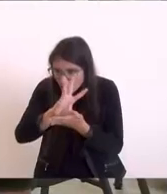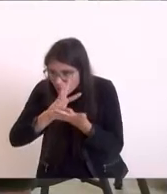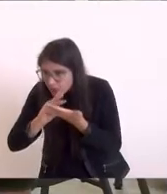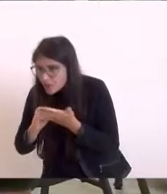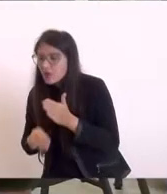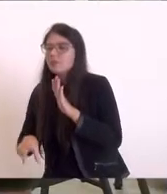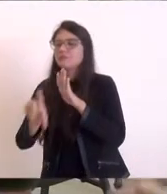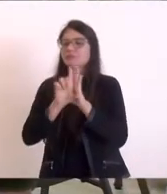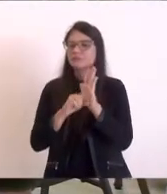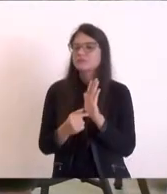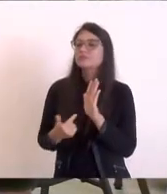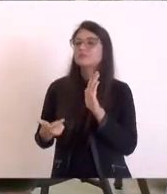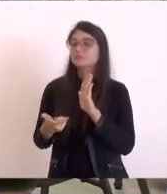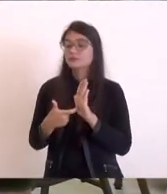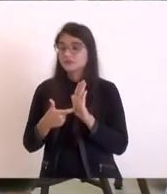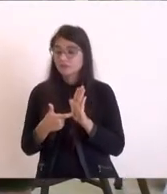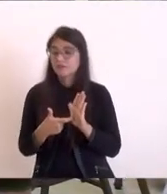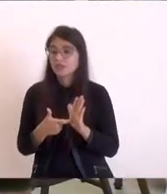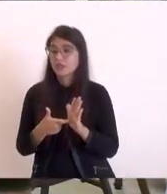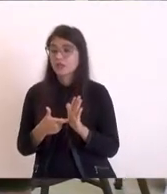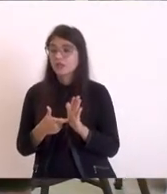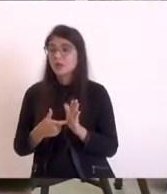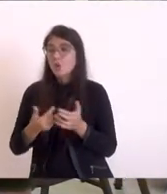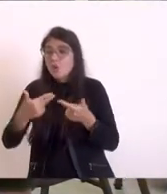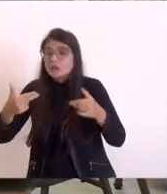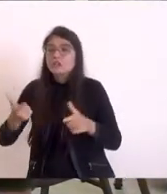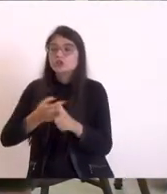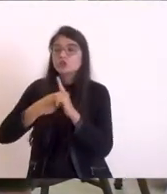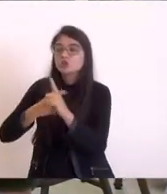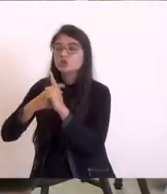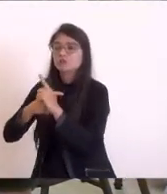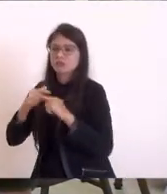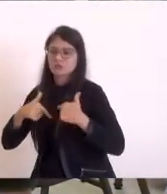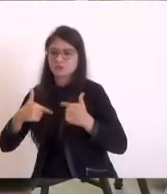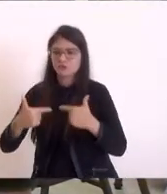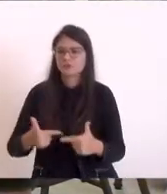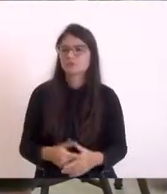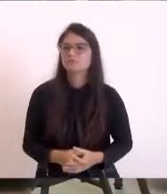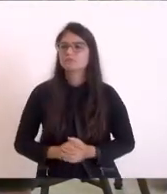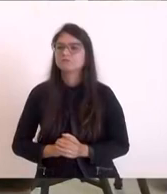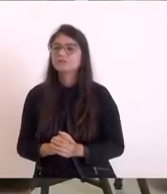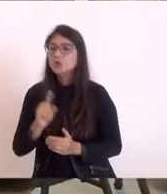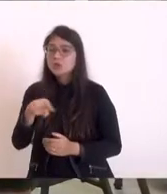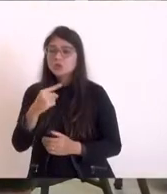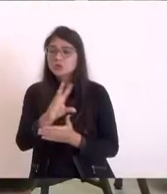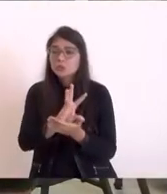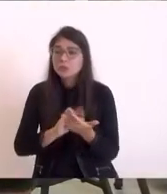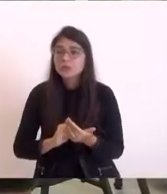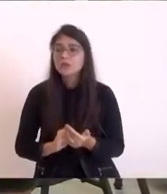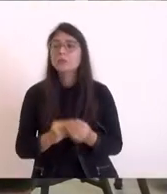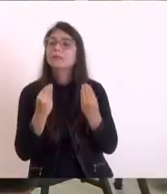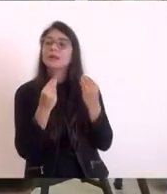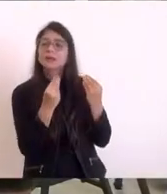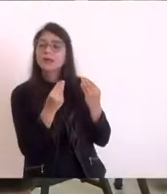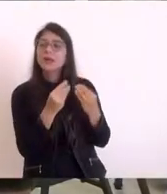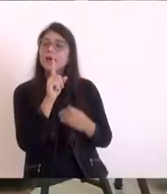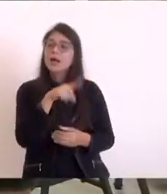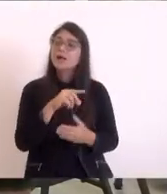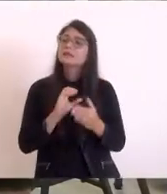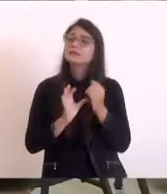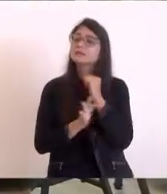fundo da dívida ativa copiamos adaptamos para também dar mais segurança na negociação com o poder